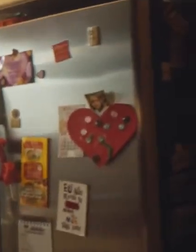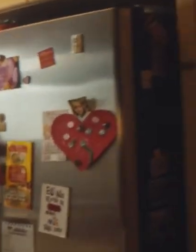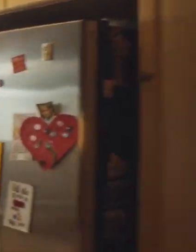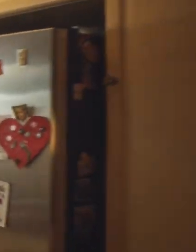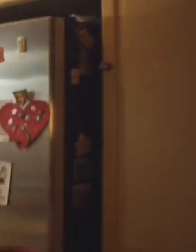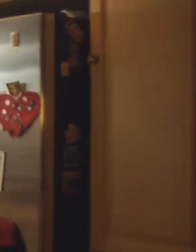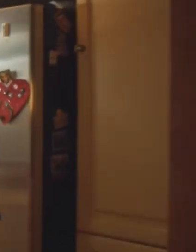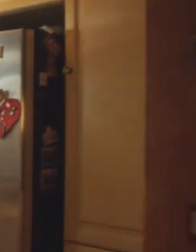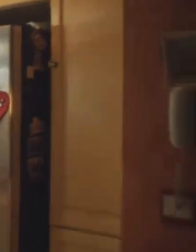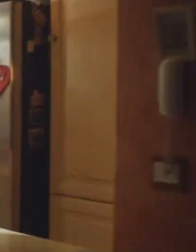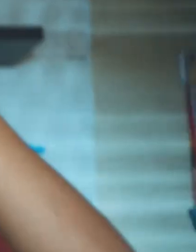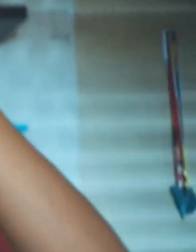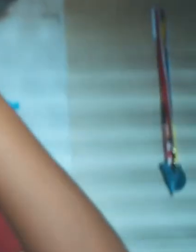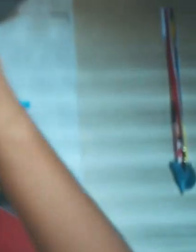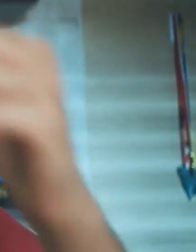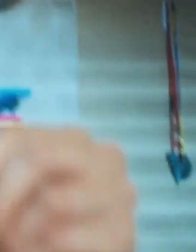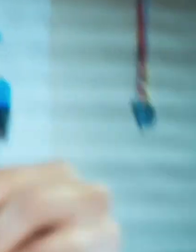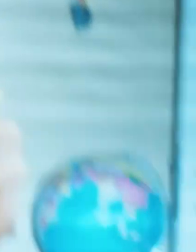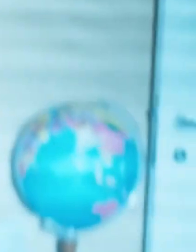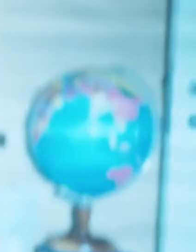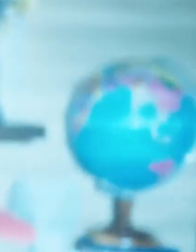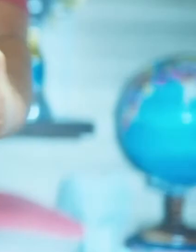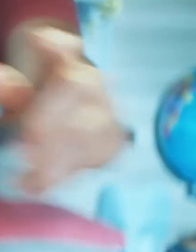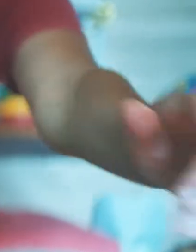vergonha de ser feliz